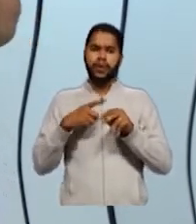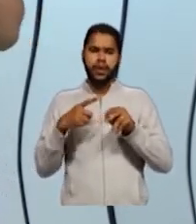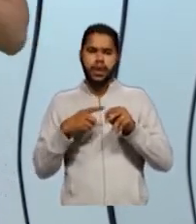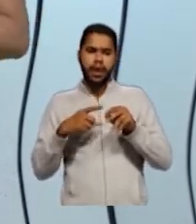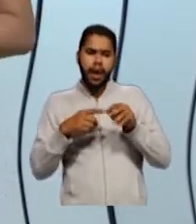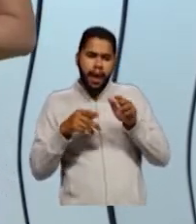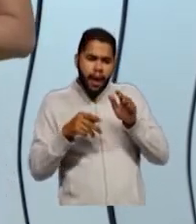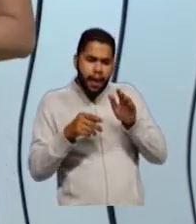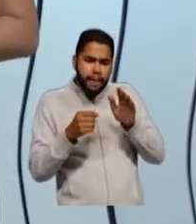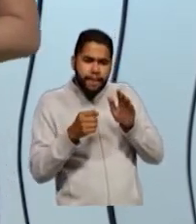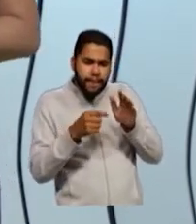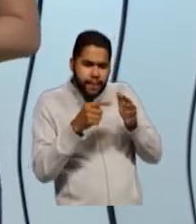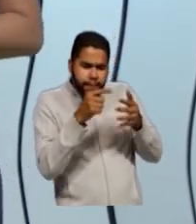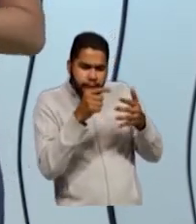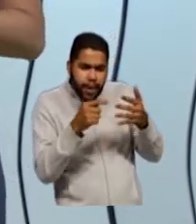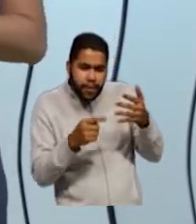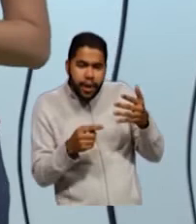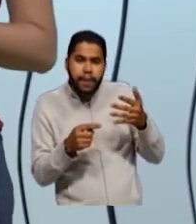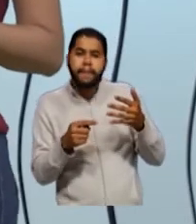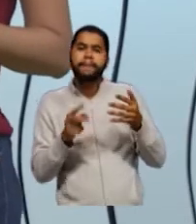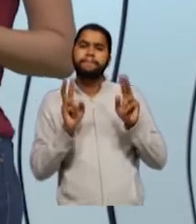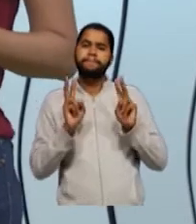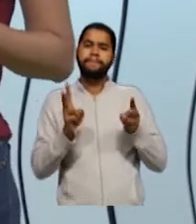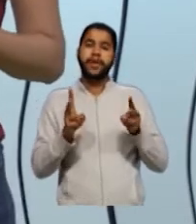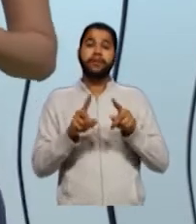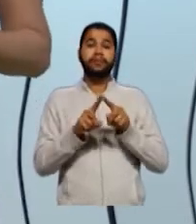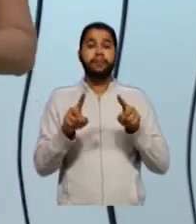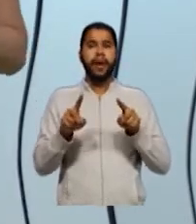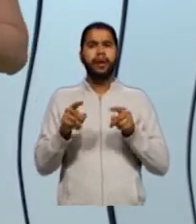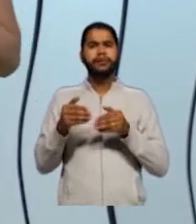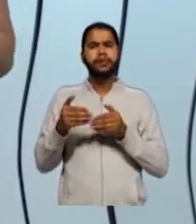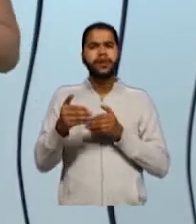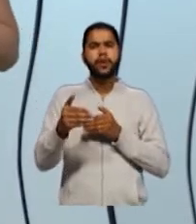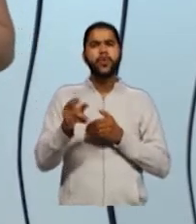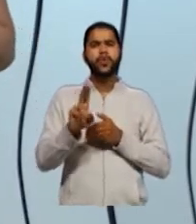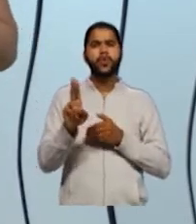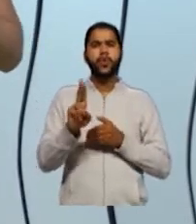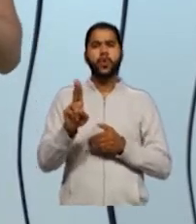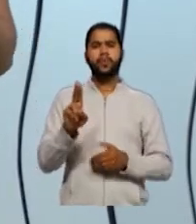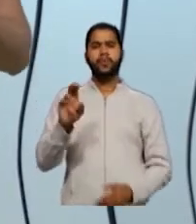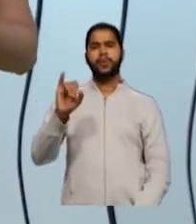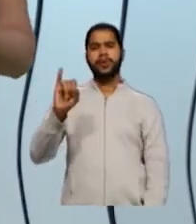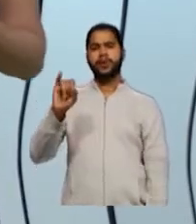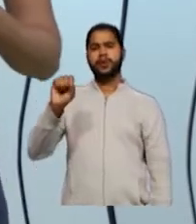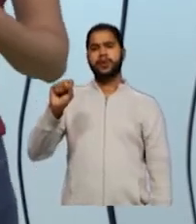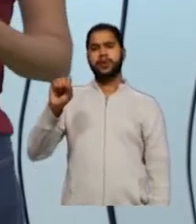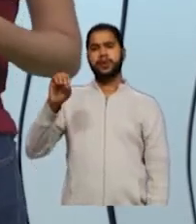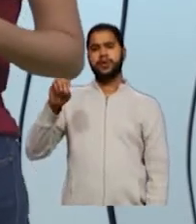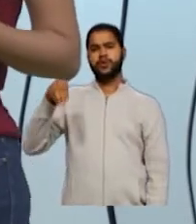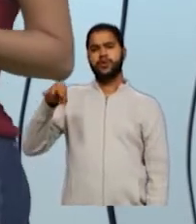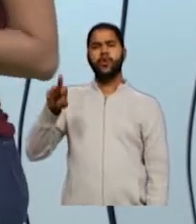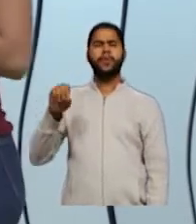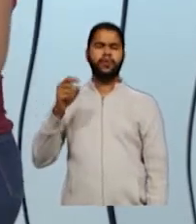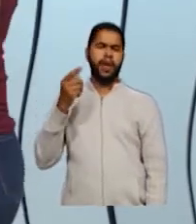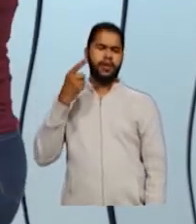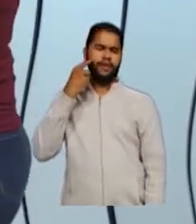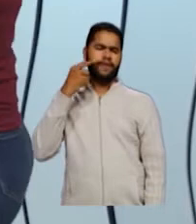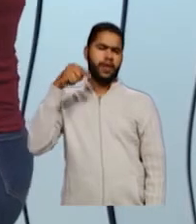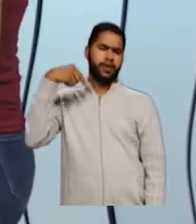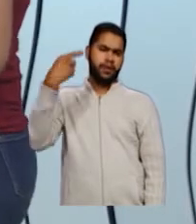com a mesma composição. Mais para frente, deu-se o nome de isômeros, e nós vamos ver isso em outra aula.